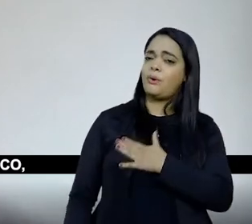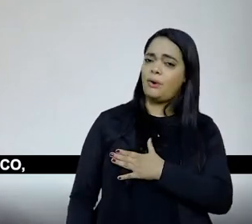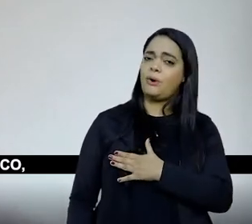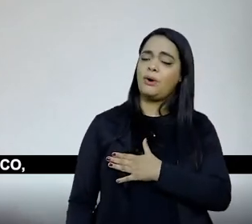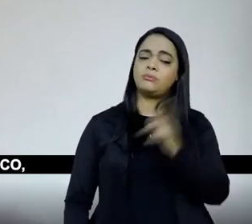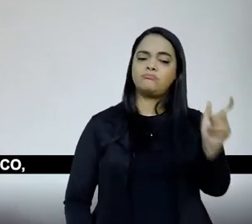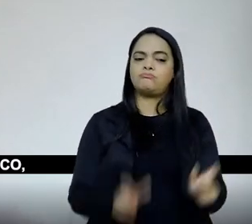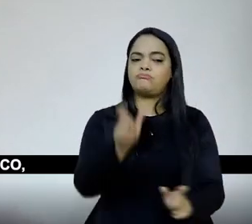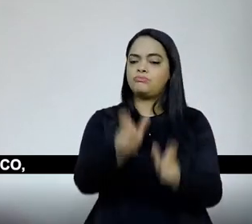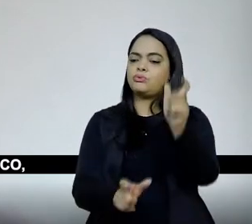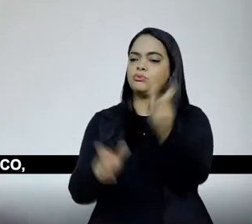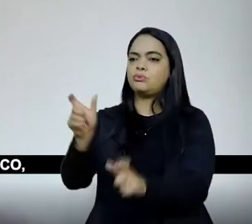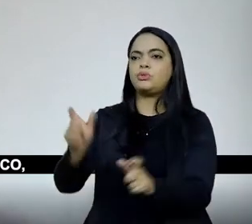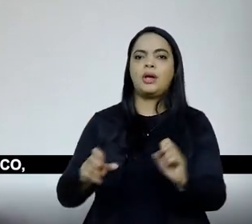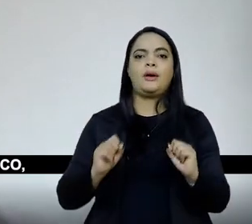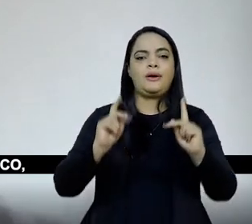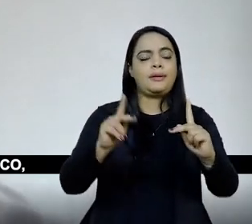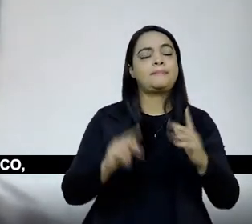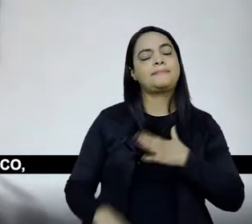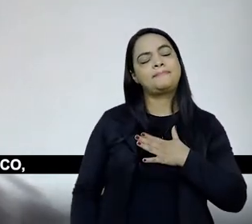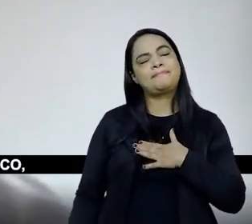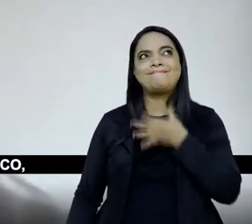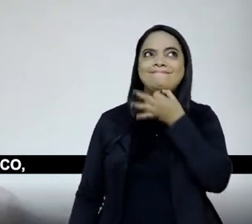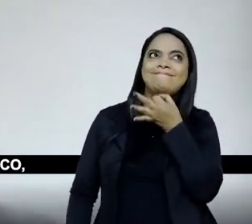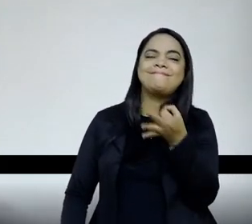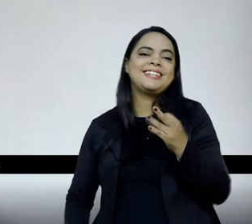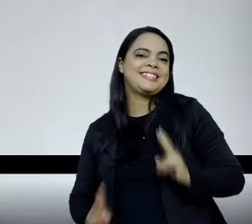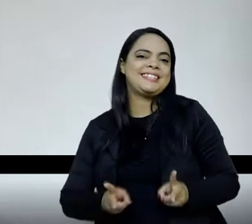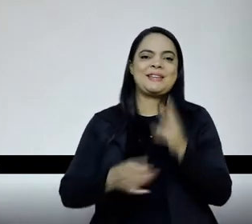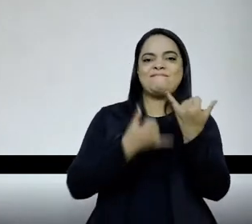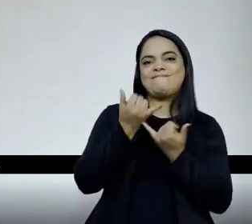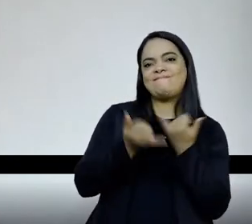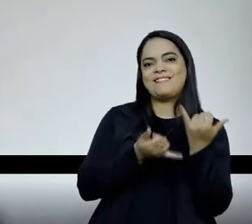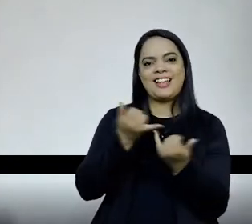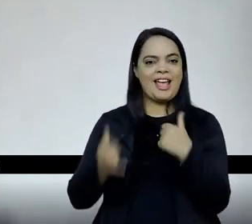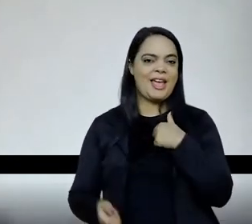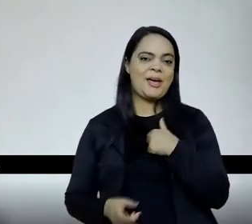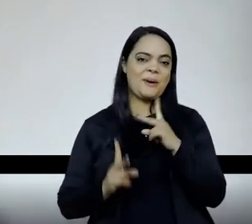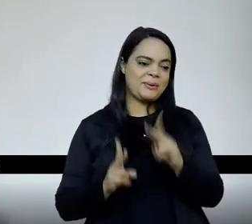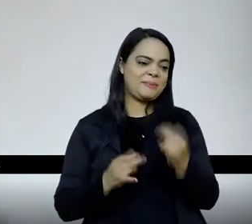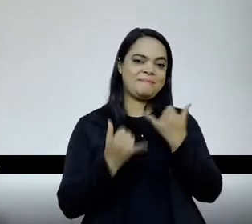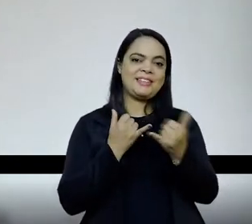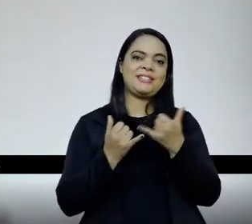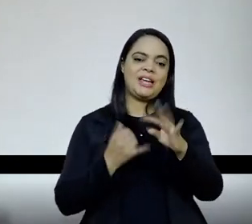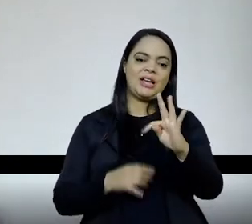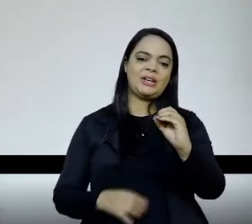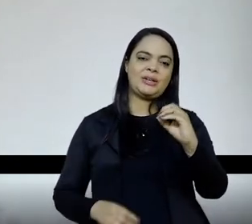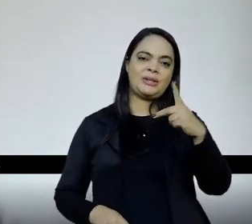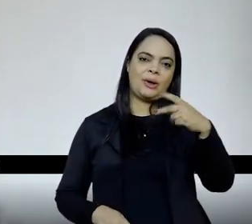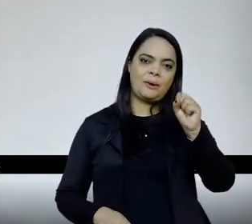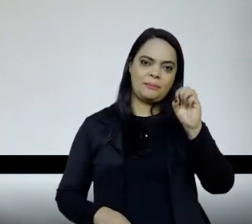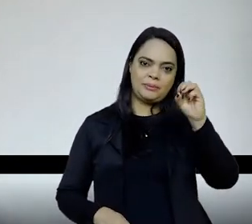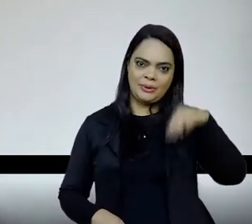sujeitos, mas eu sou muito, eu sempre brinco, eu sou muito tombstoneano nesse aspecto, muito da